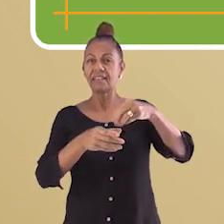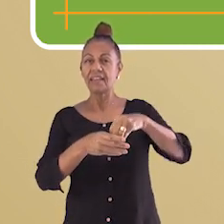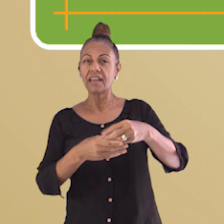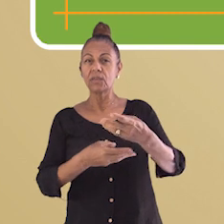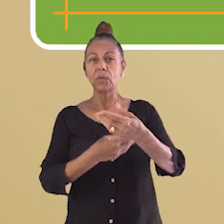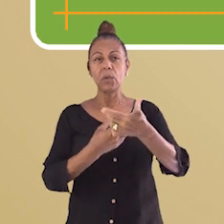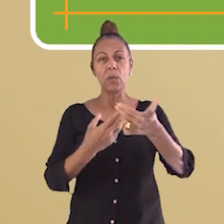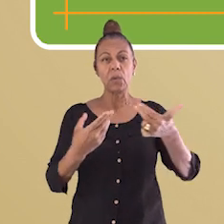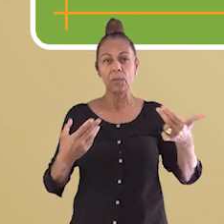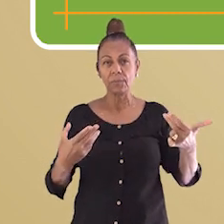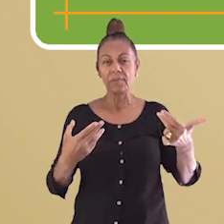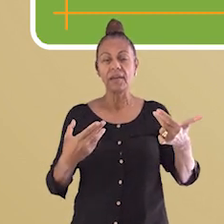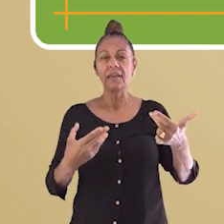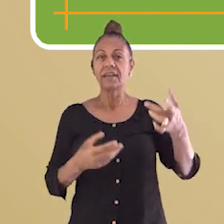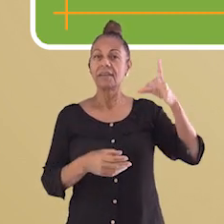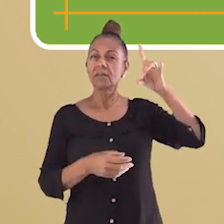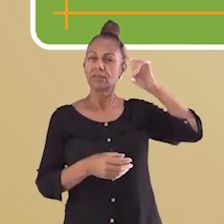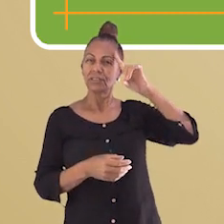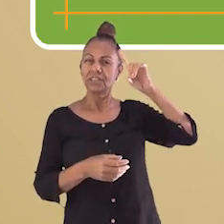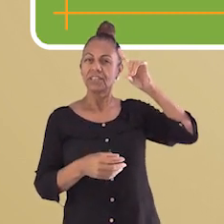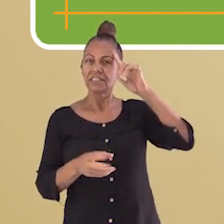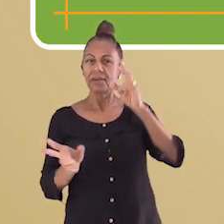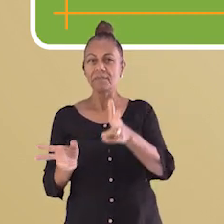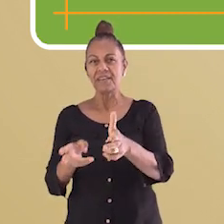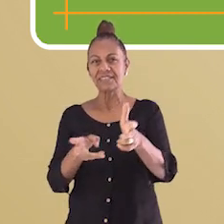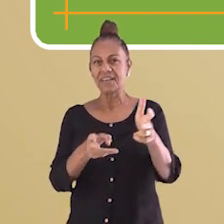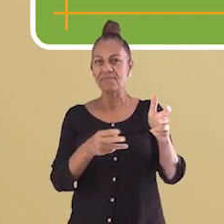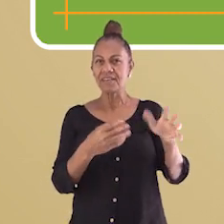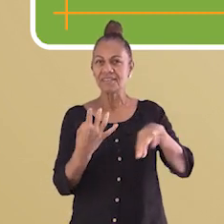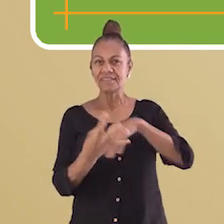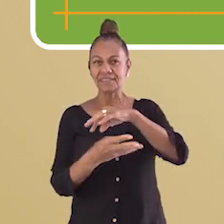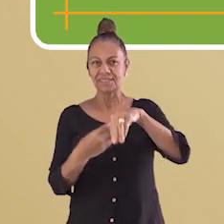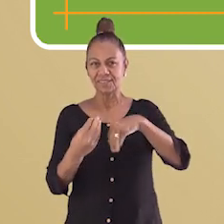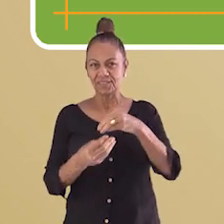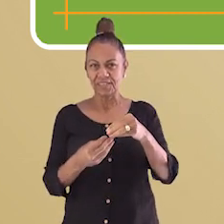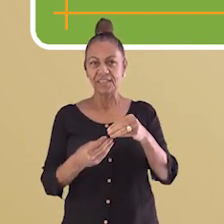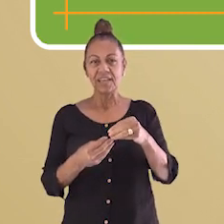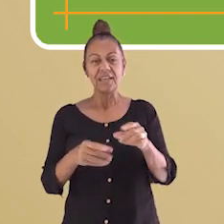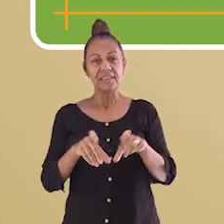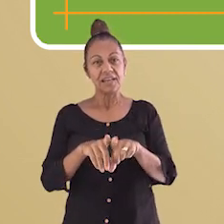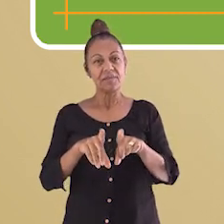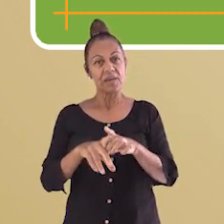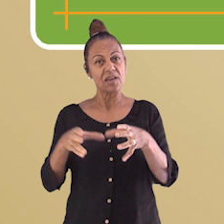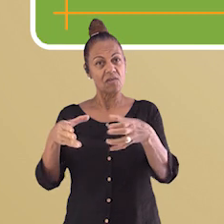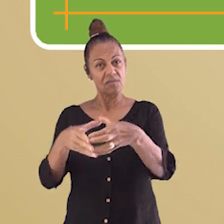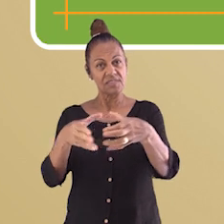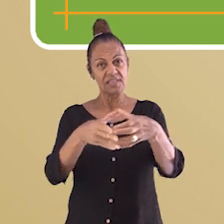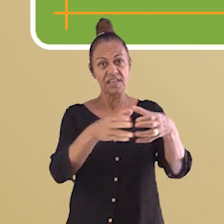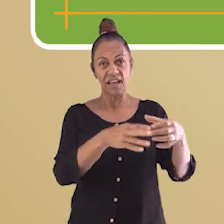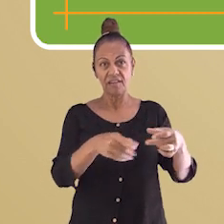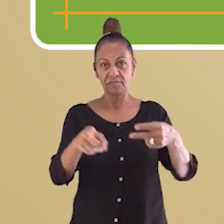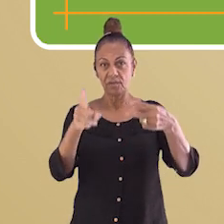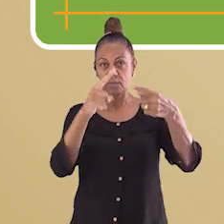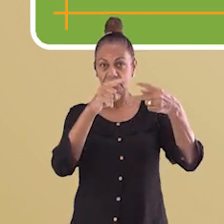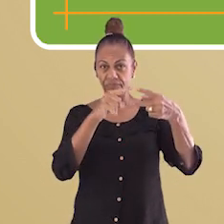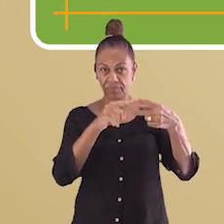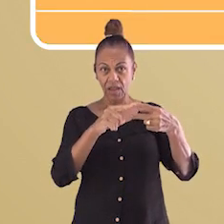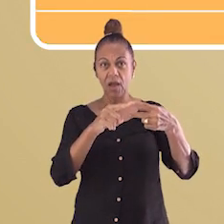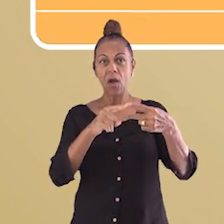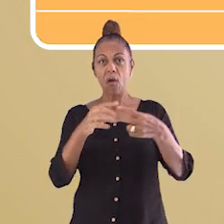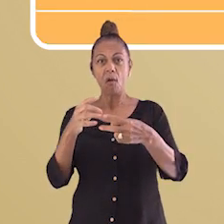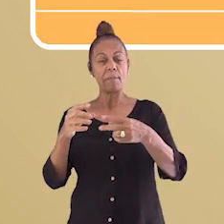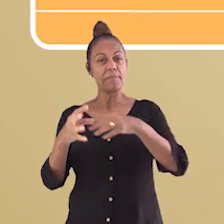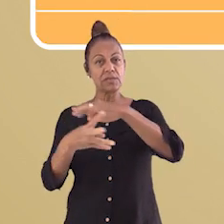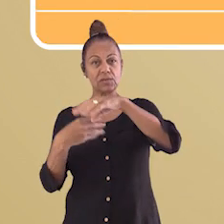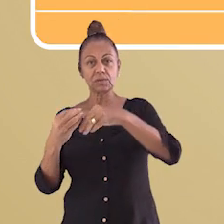presentes no cotidiano. Além de classificar estas misturas como homogênea e heterogênea. Agora